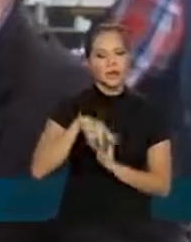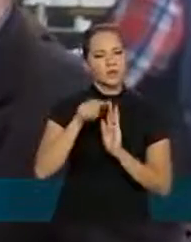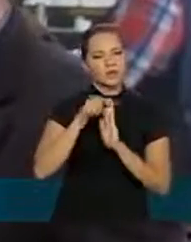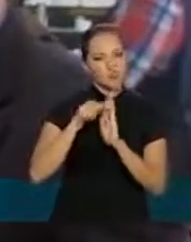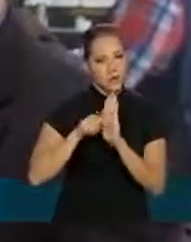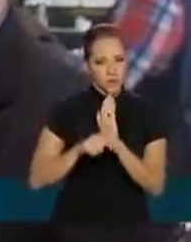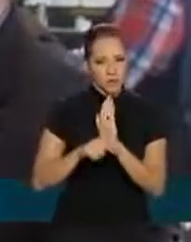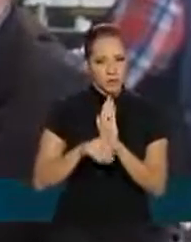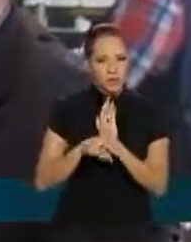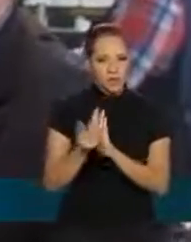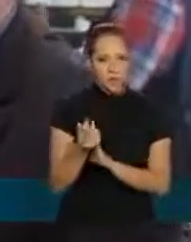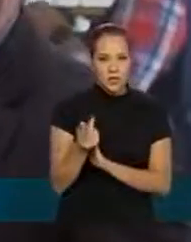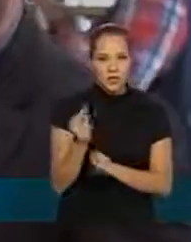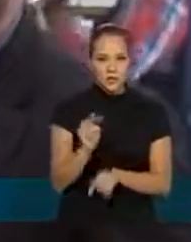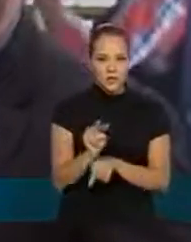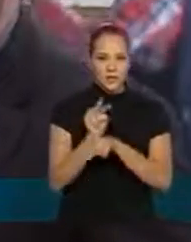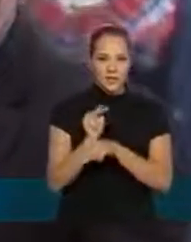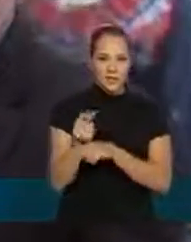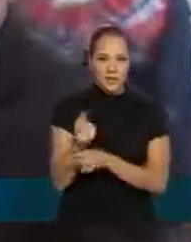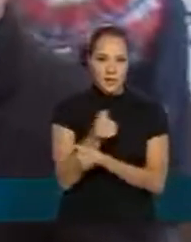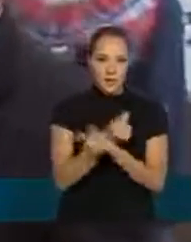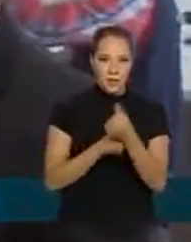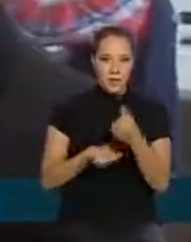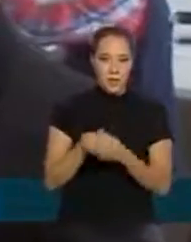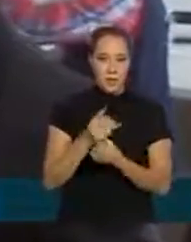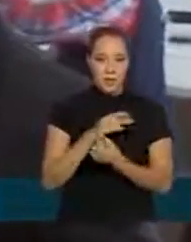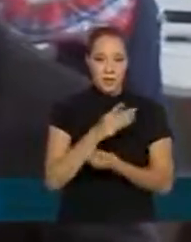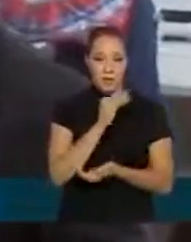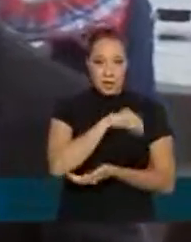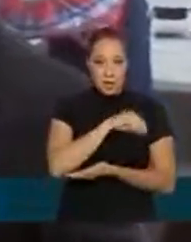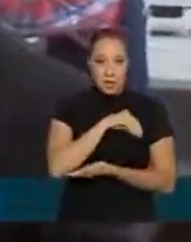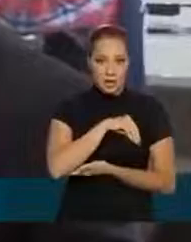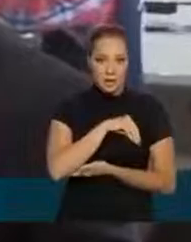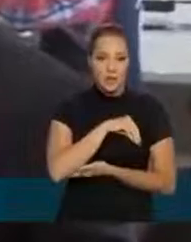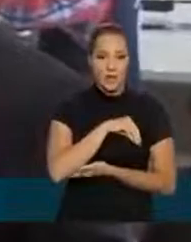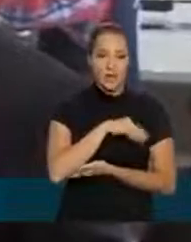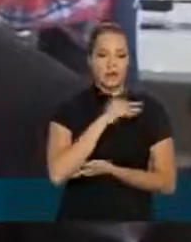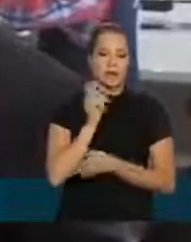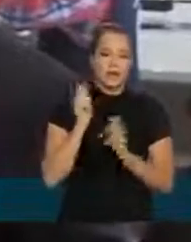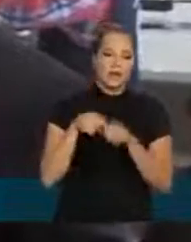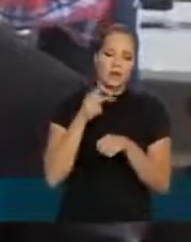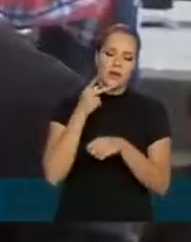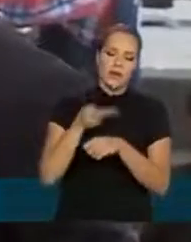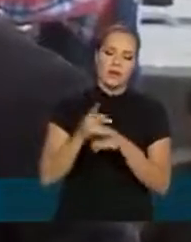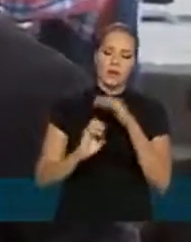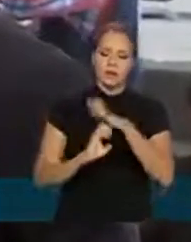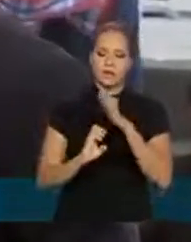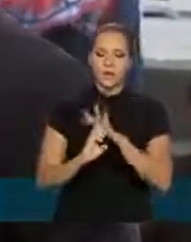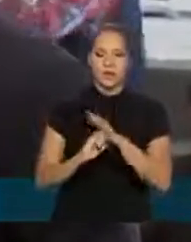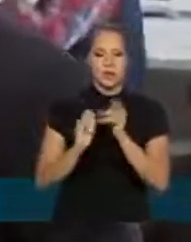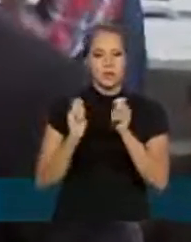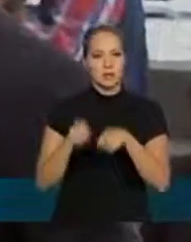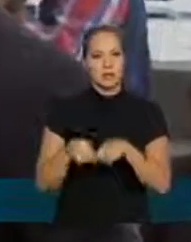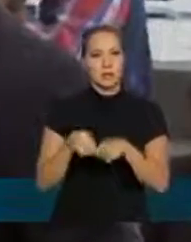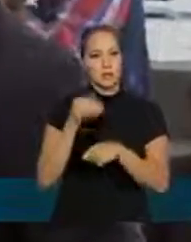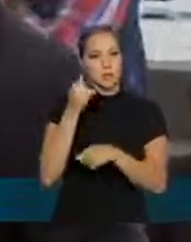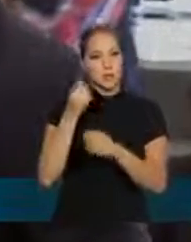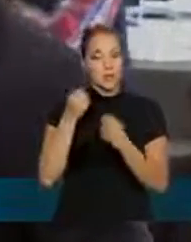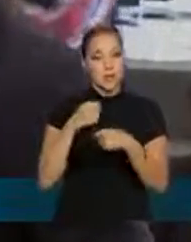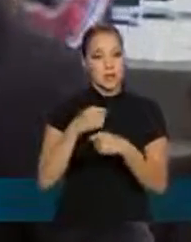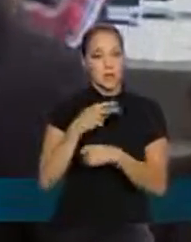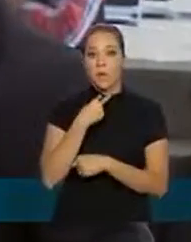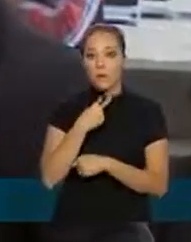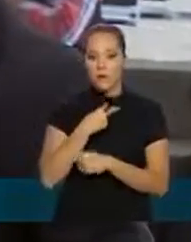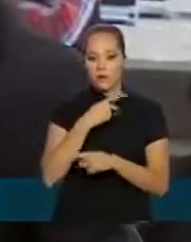de financiamento da folha de pagamento ele prevê aí que as empresas estejam vetadas de demitir por